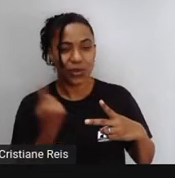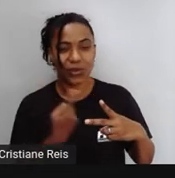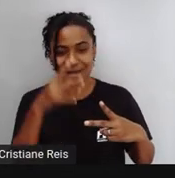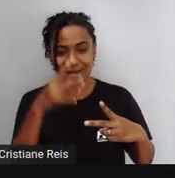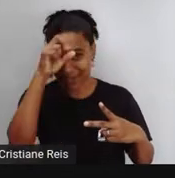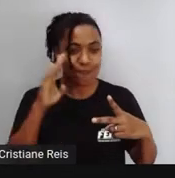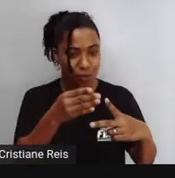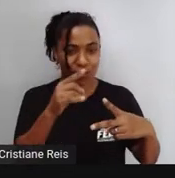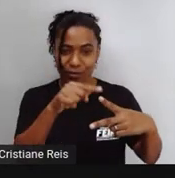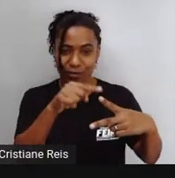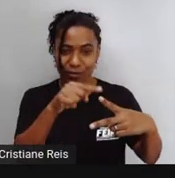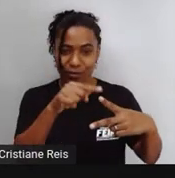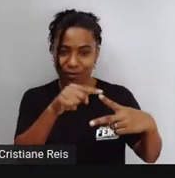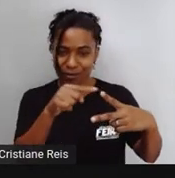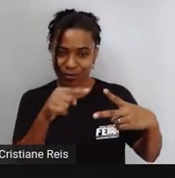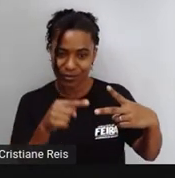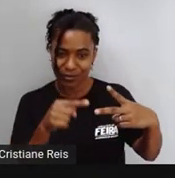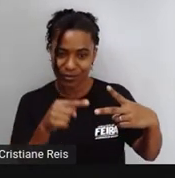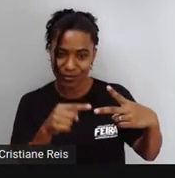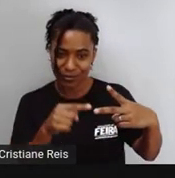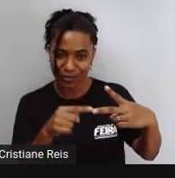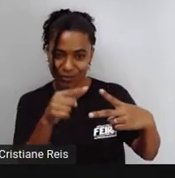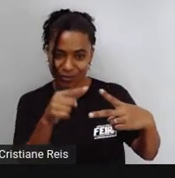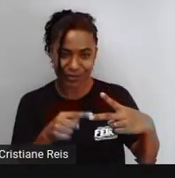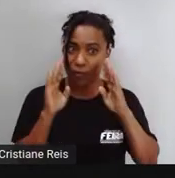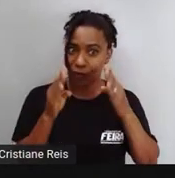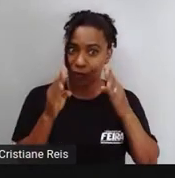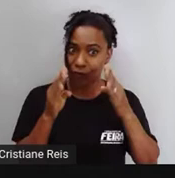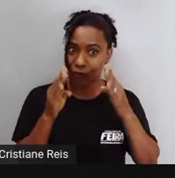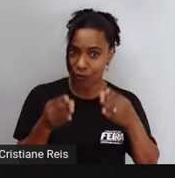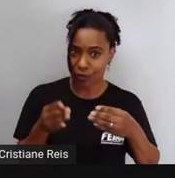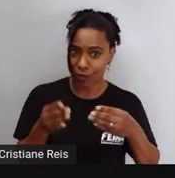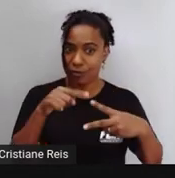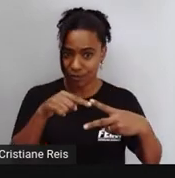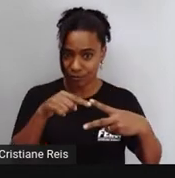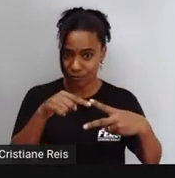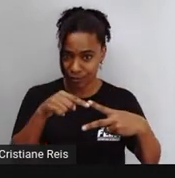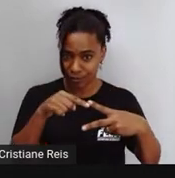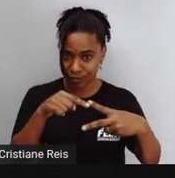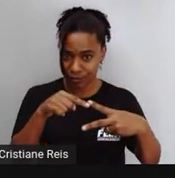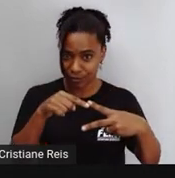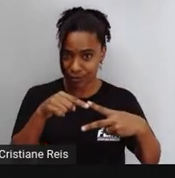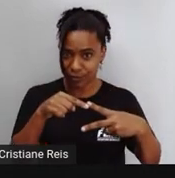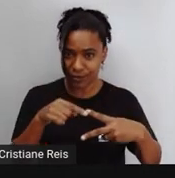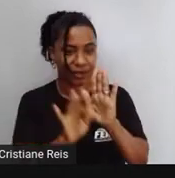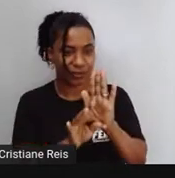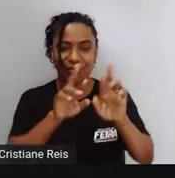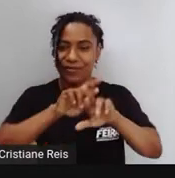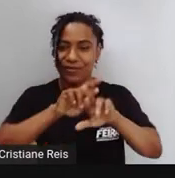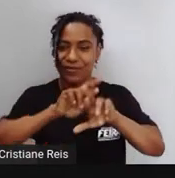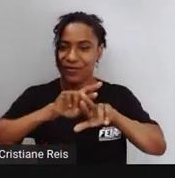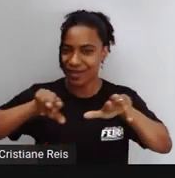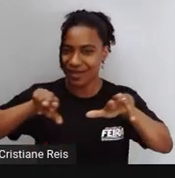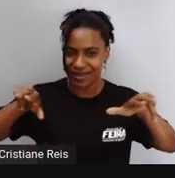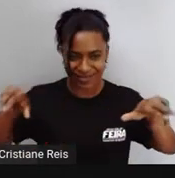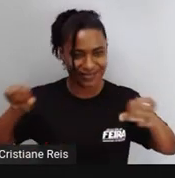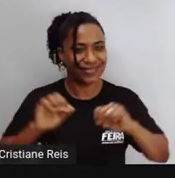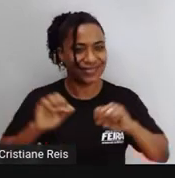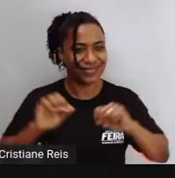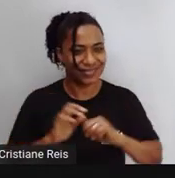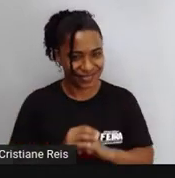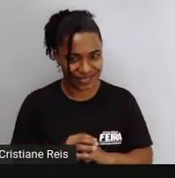foco da nossa aula? Vamos aprender a produzir textos multimodais, os infográficos,